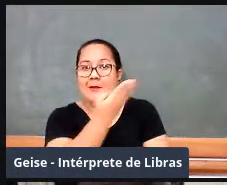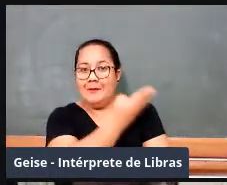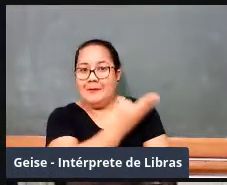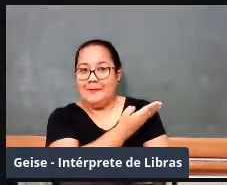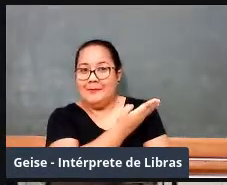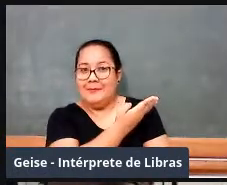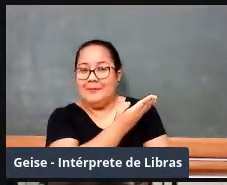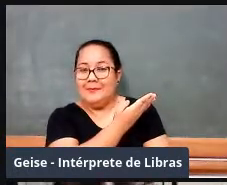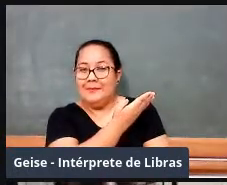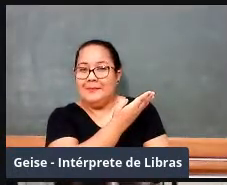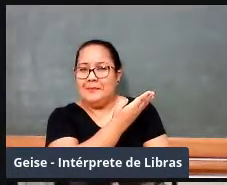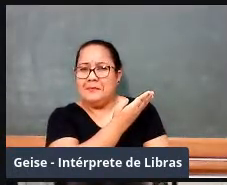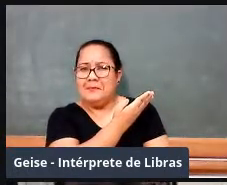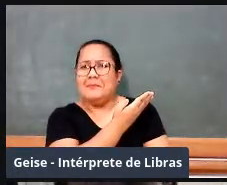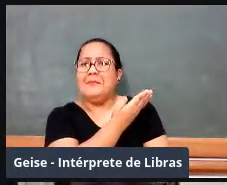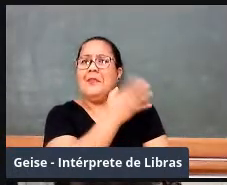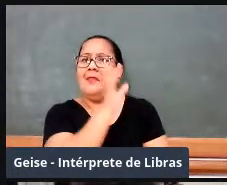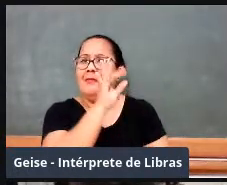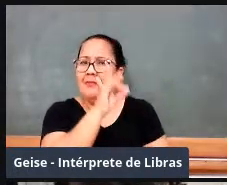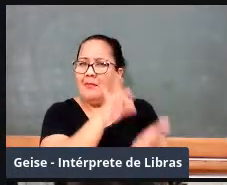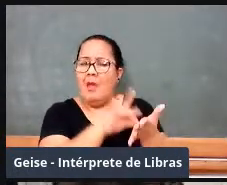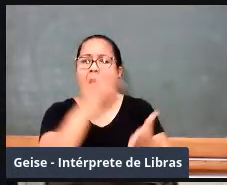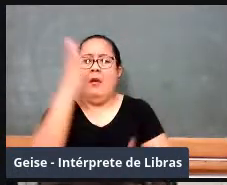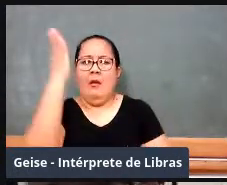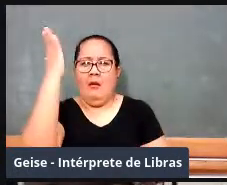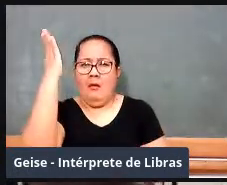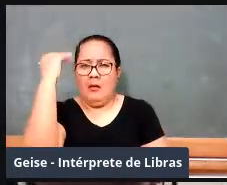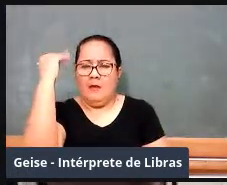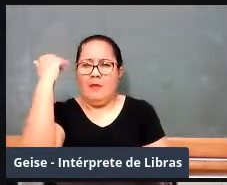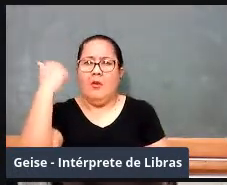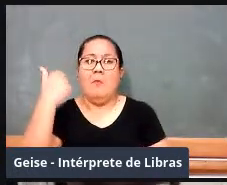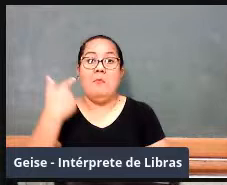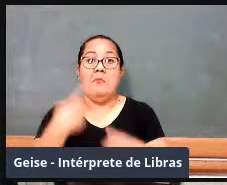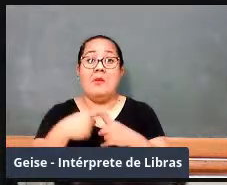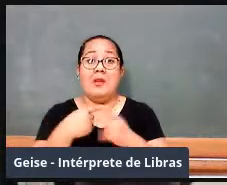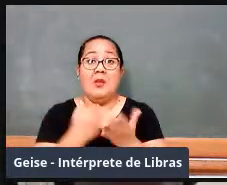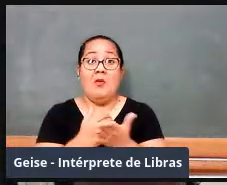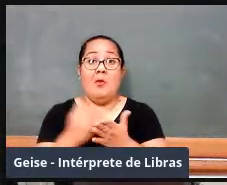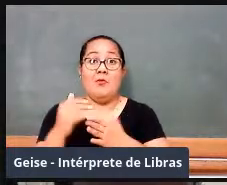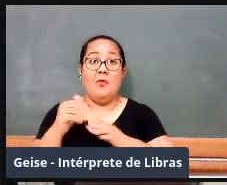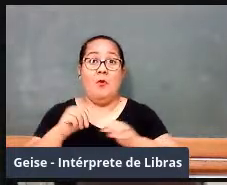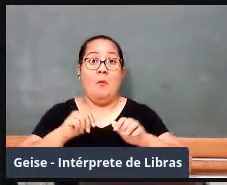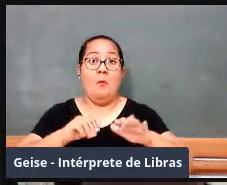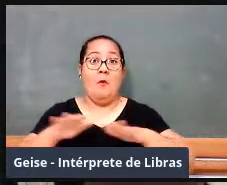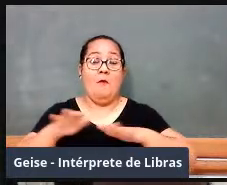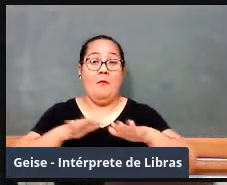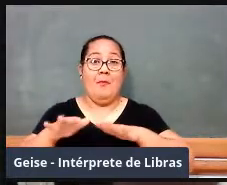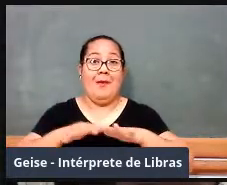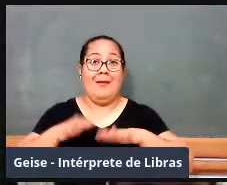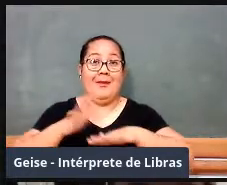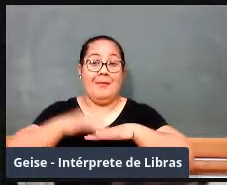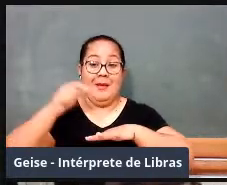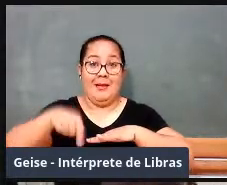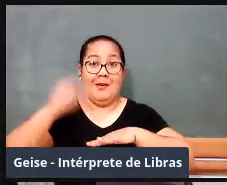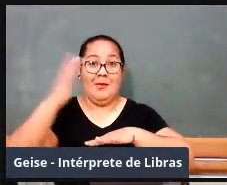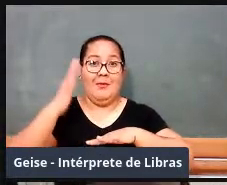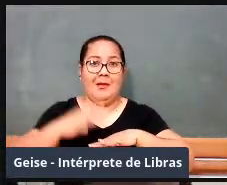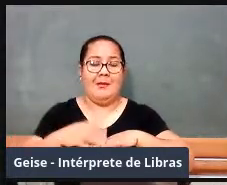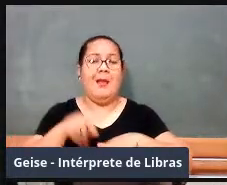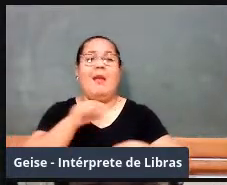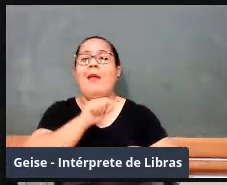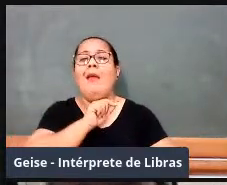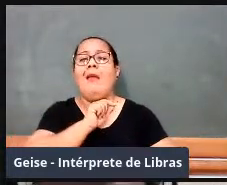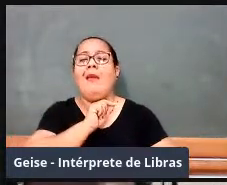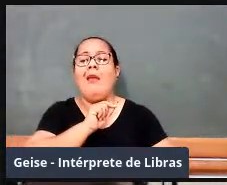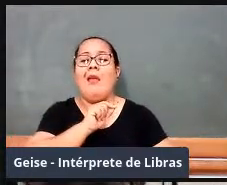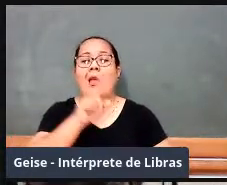transformando num ícone do chamado movimento da matemática moderna no Brasil, não é? Ele é o professor